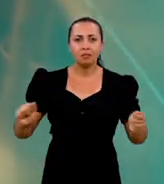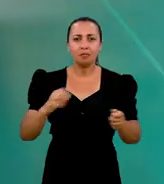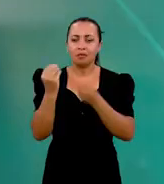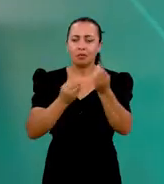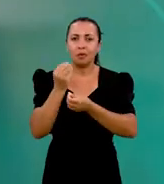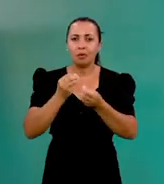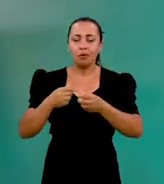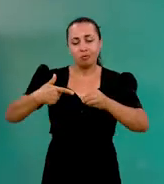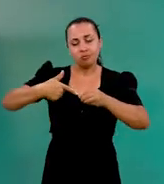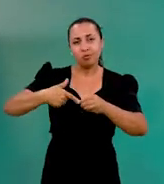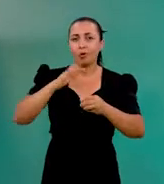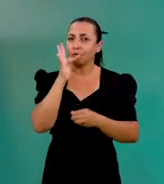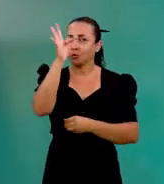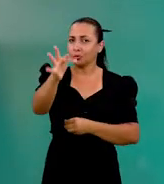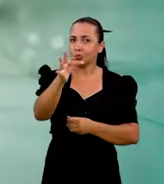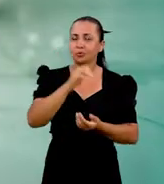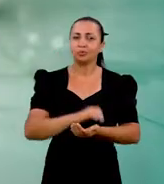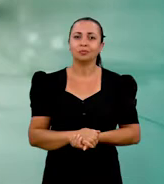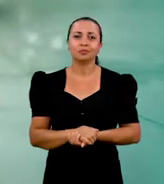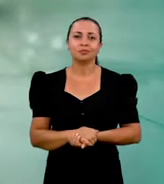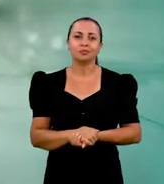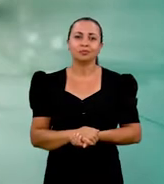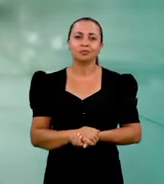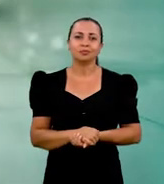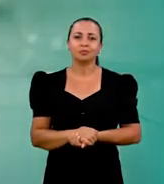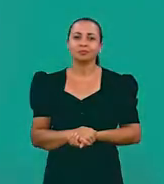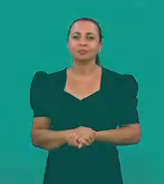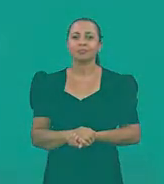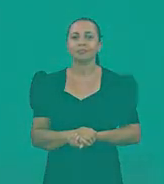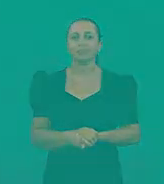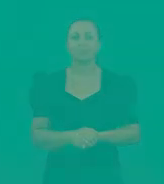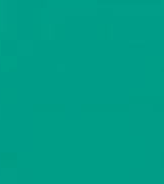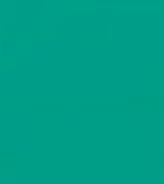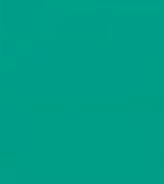uma fonte de energia limpa que surge como combustível do futuro.